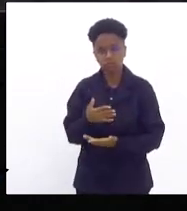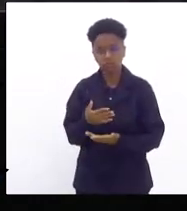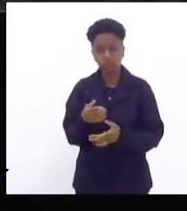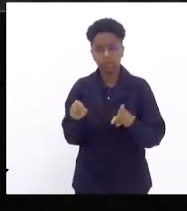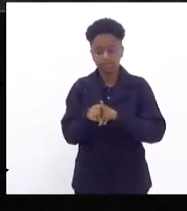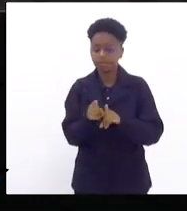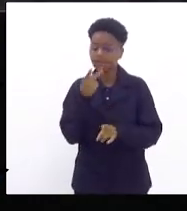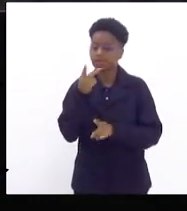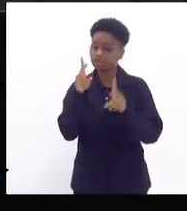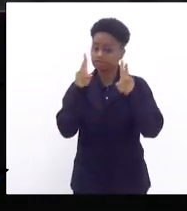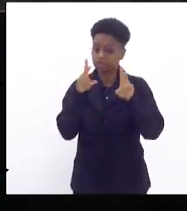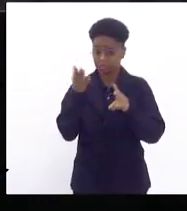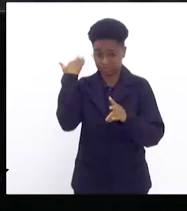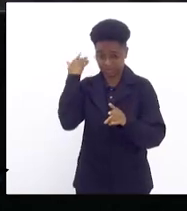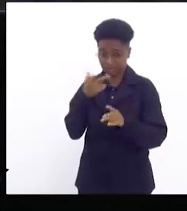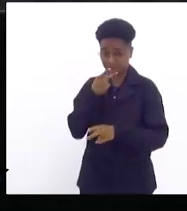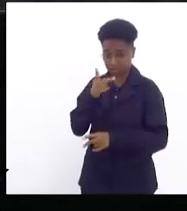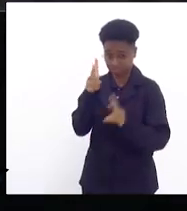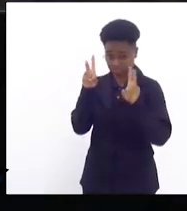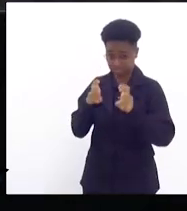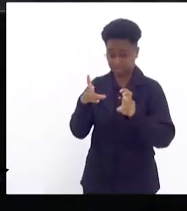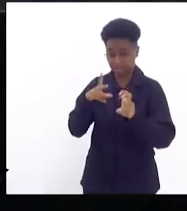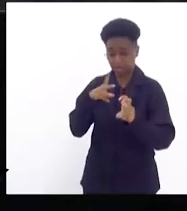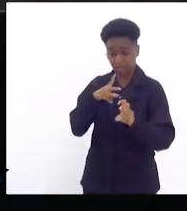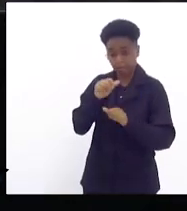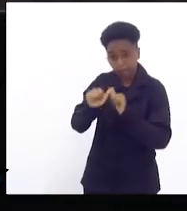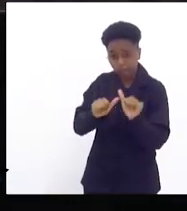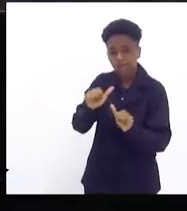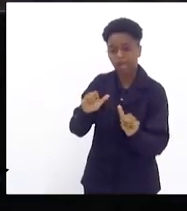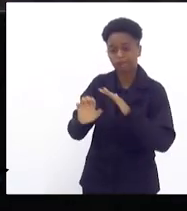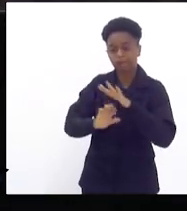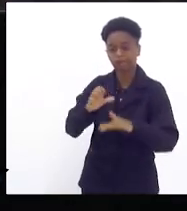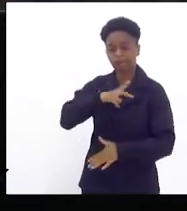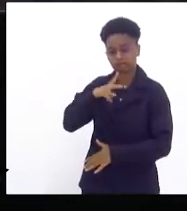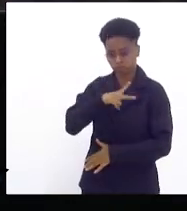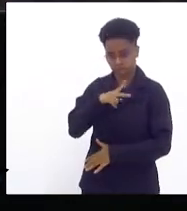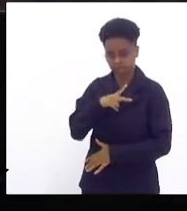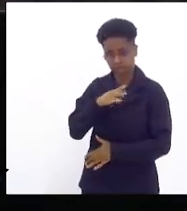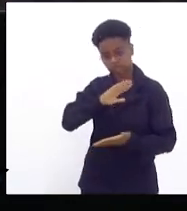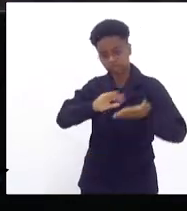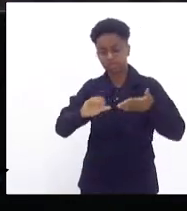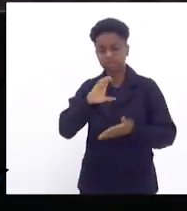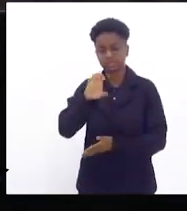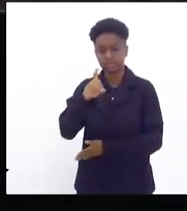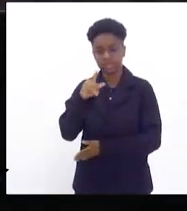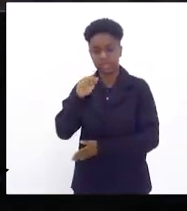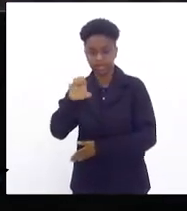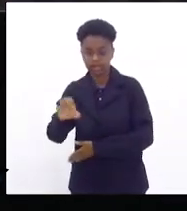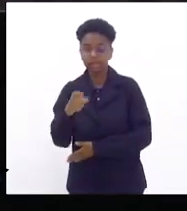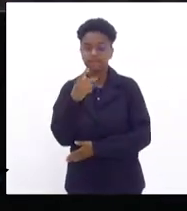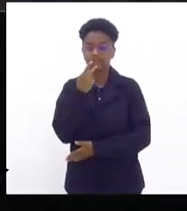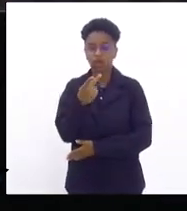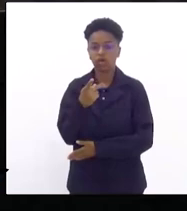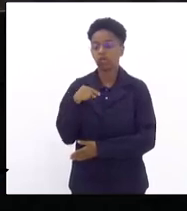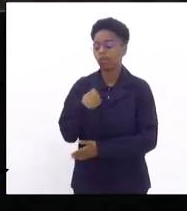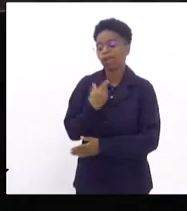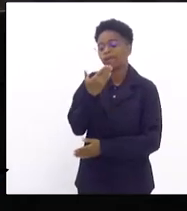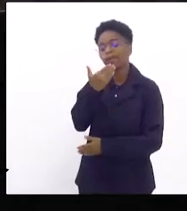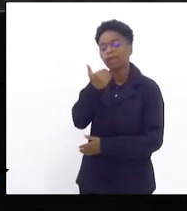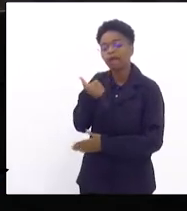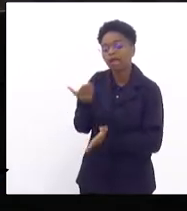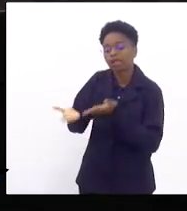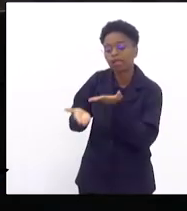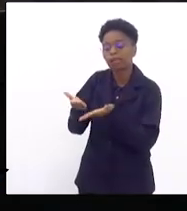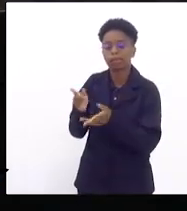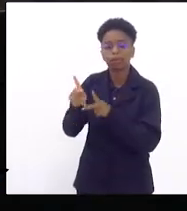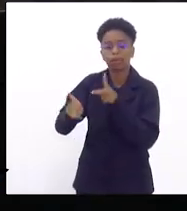em privatizar a CEDAI o discurso é do seguinte vamos melhorar o atendimento à população principalmente das periferias